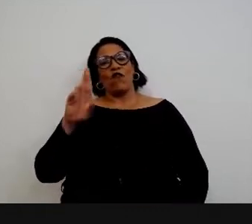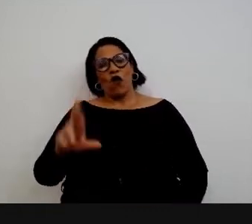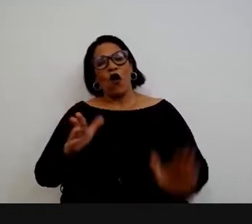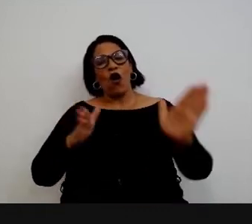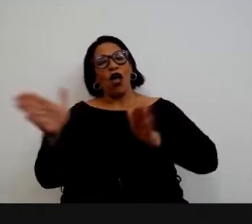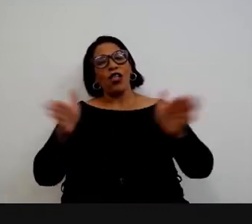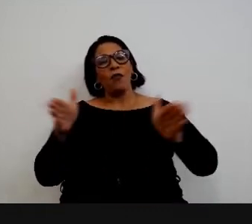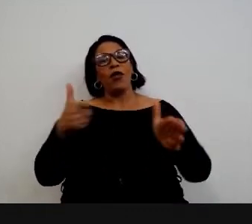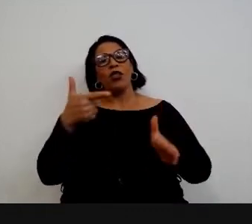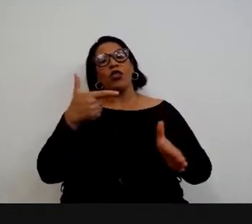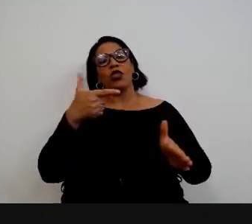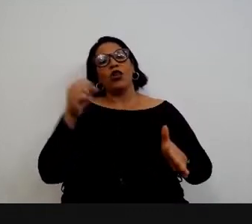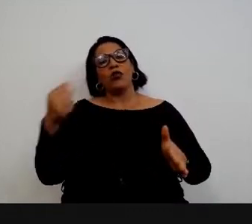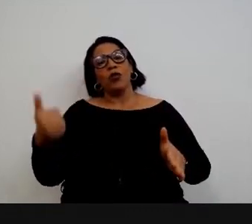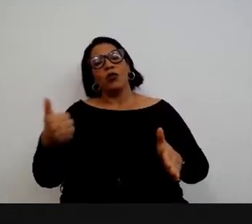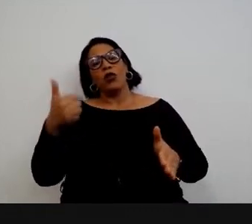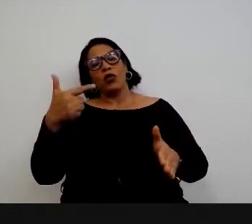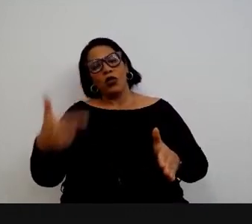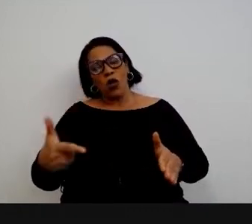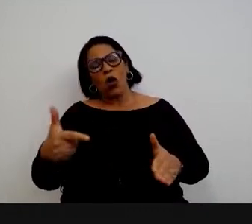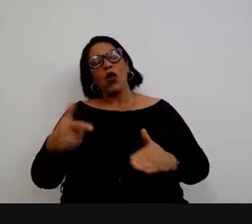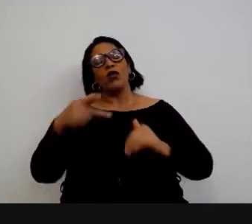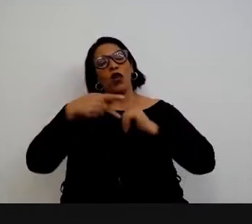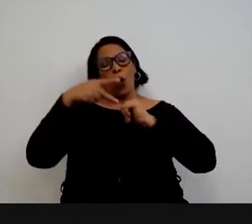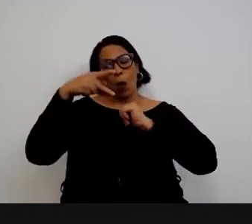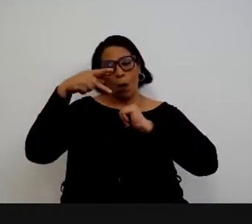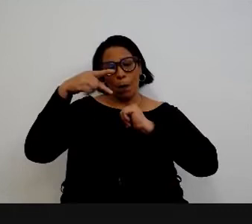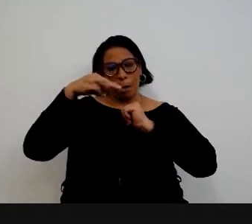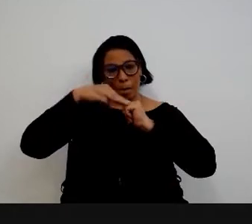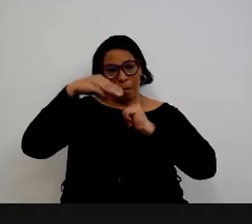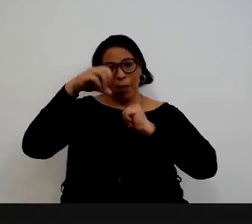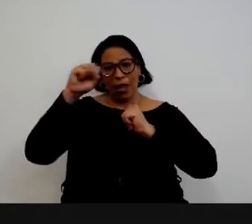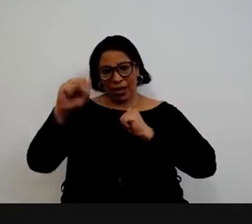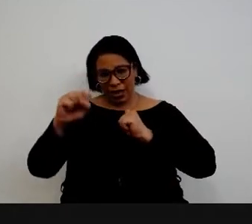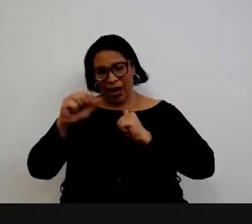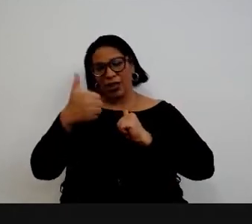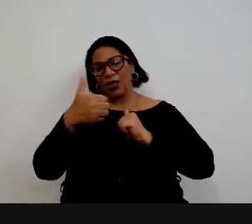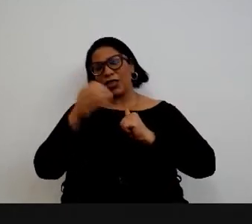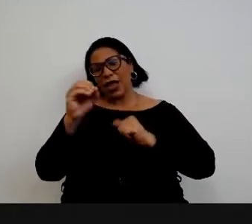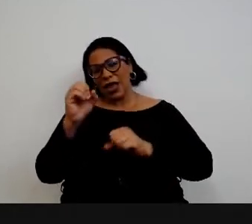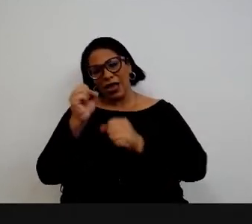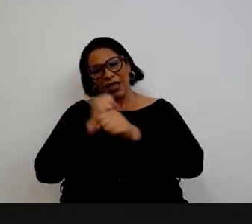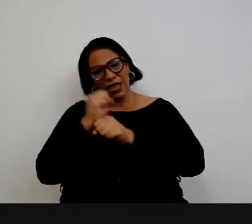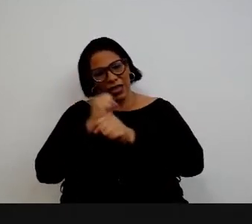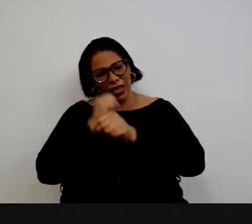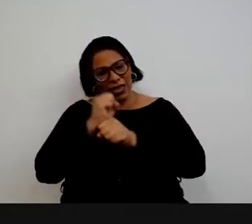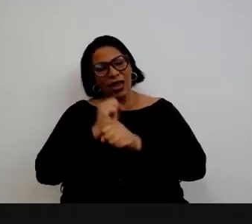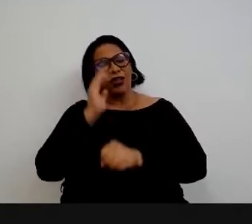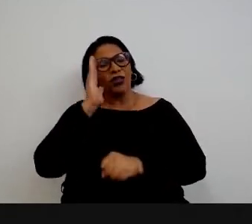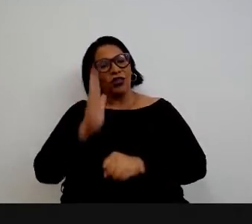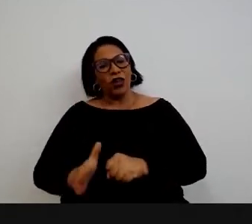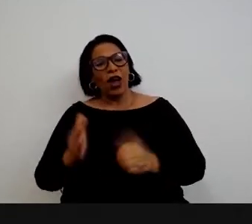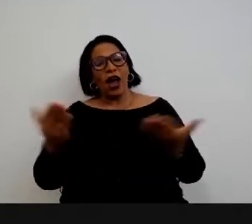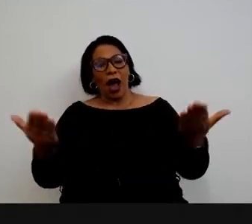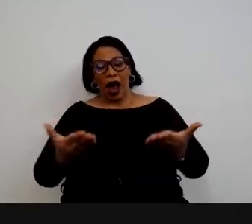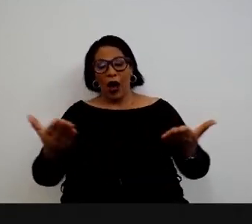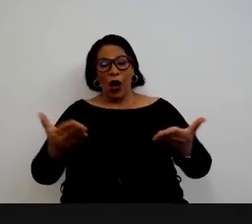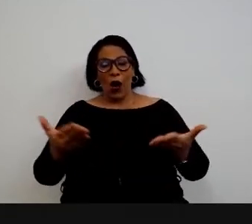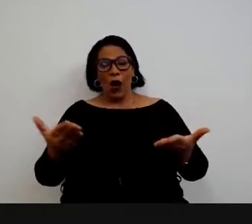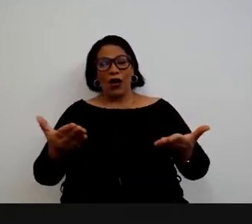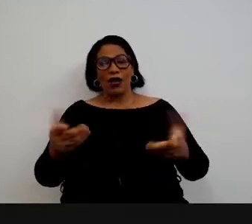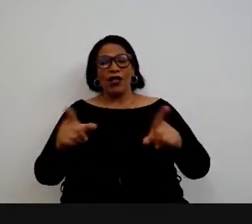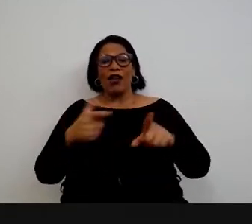o início da instalação do mestrado, também completando, portanto, este ano, dez anos. E, agora,